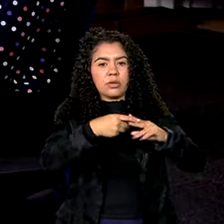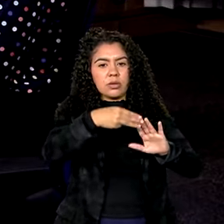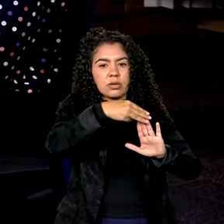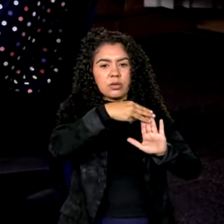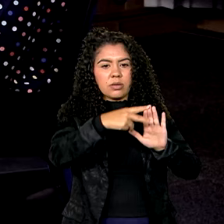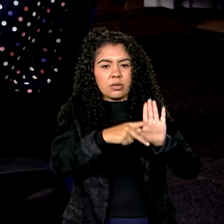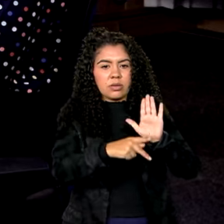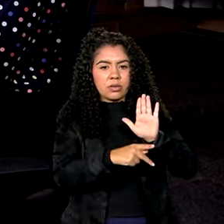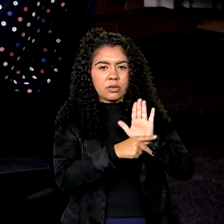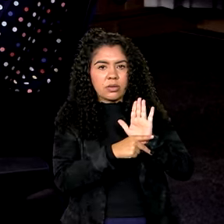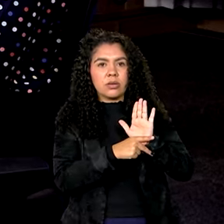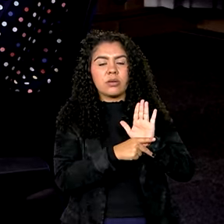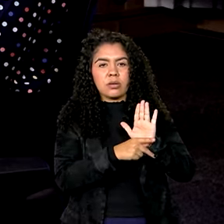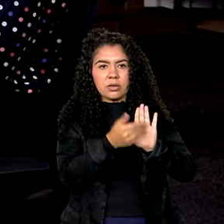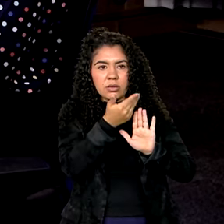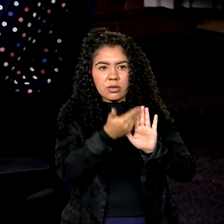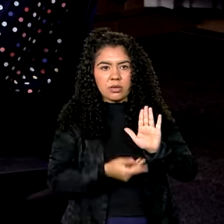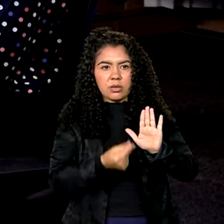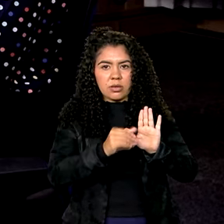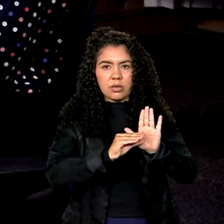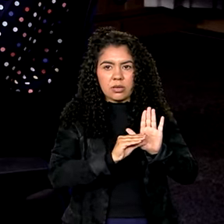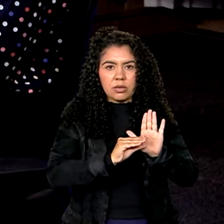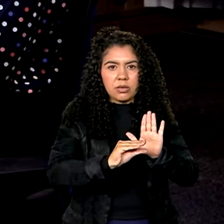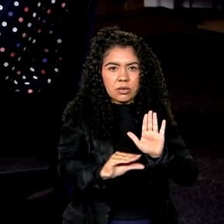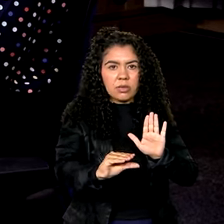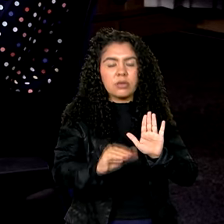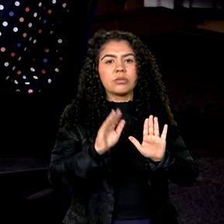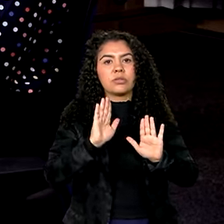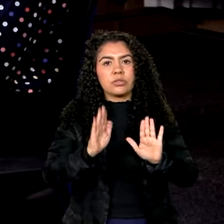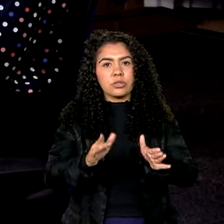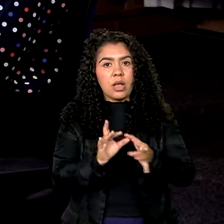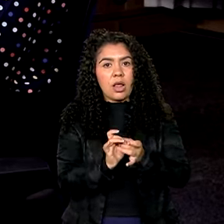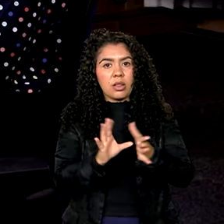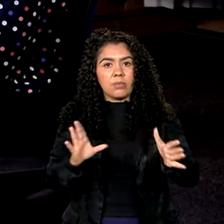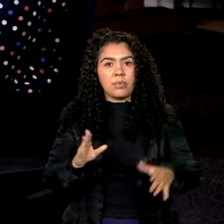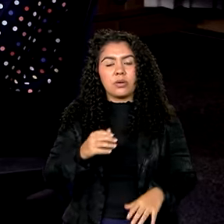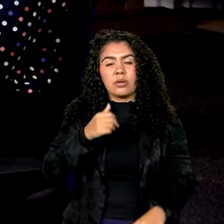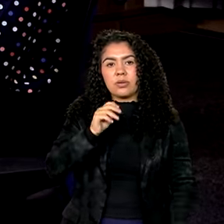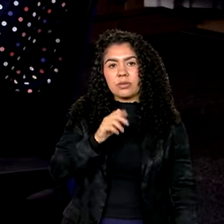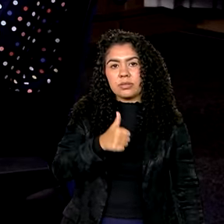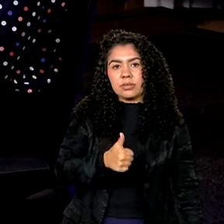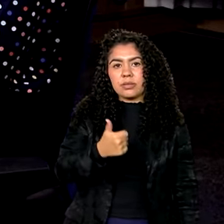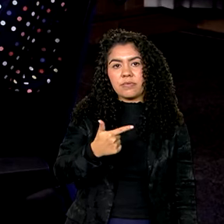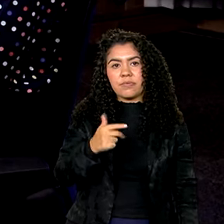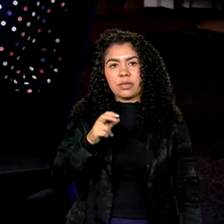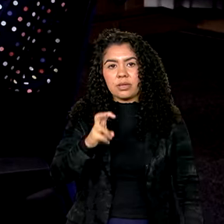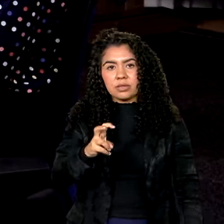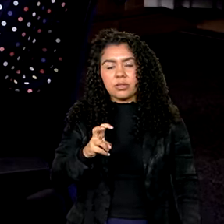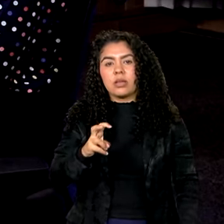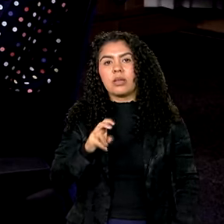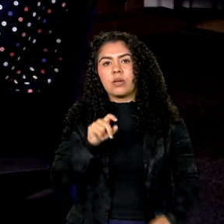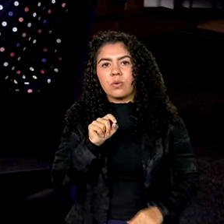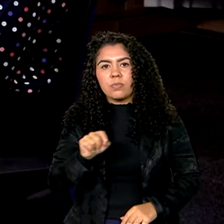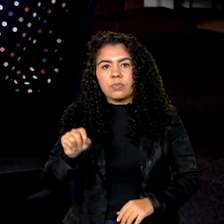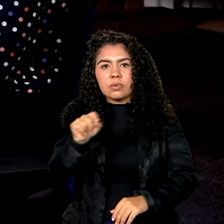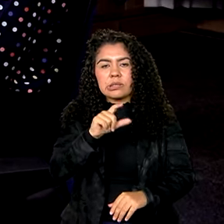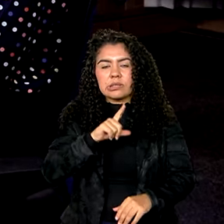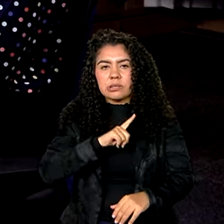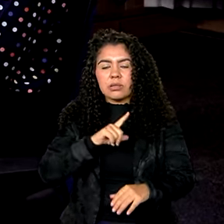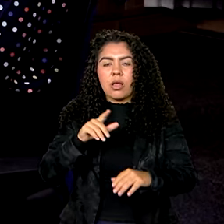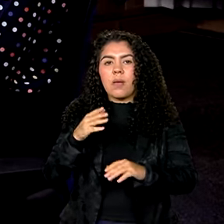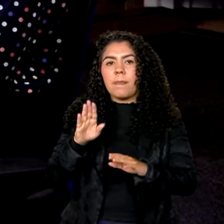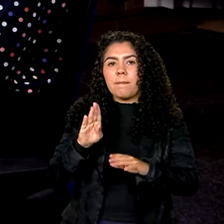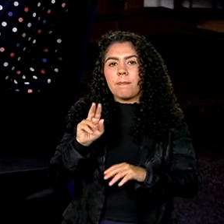necessários para os investimentos e nós já liberamos dos 125 pontos de interrupção em rodovias federais